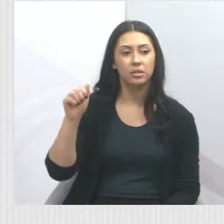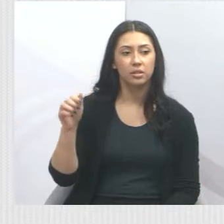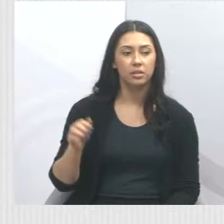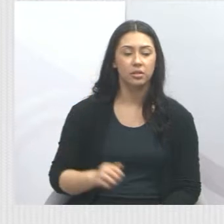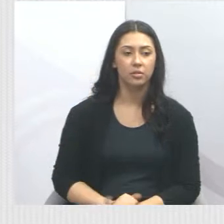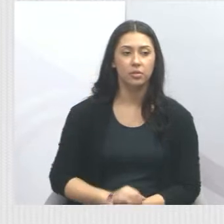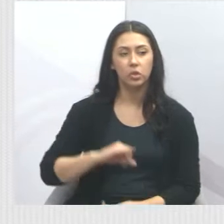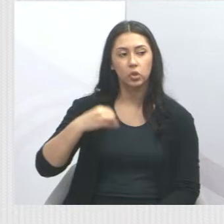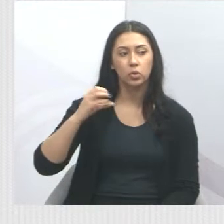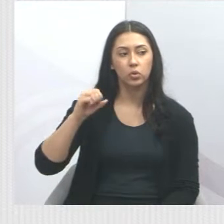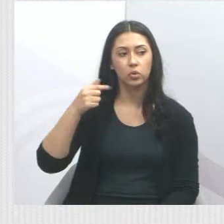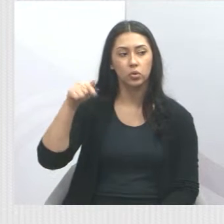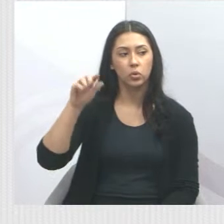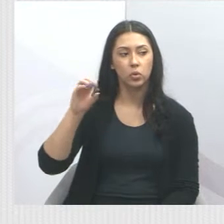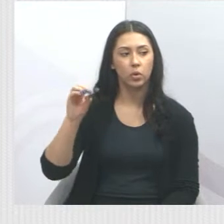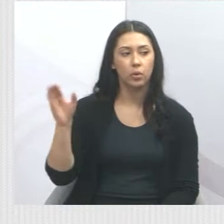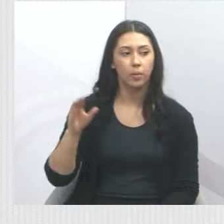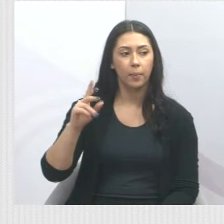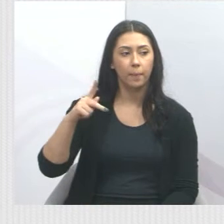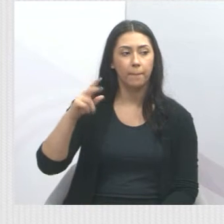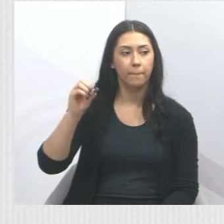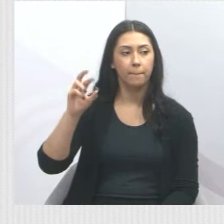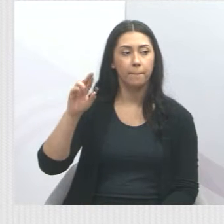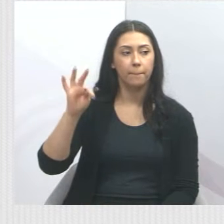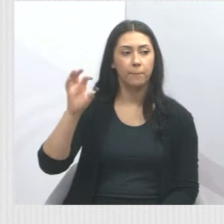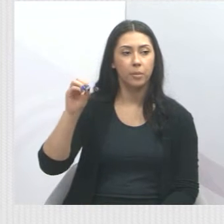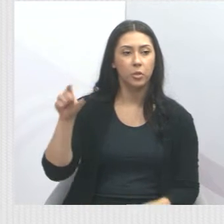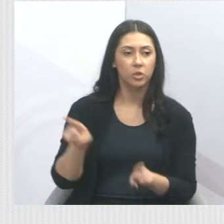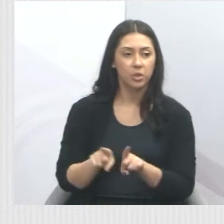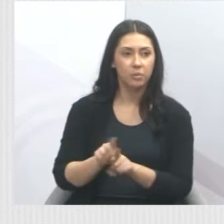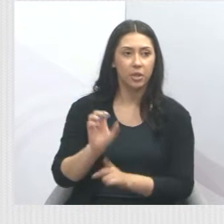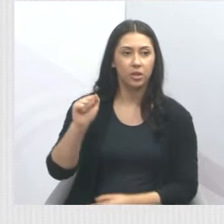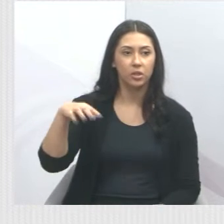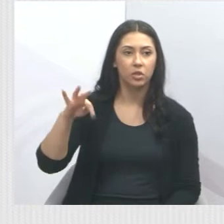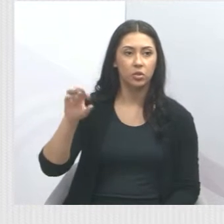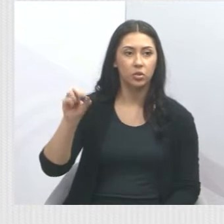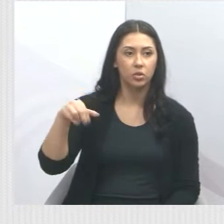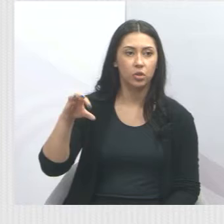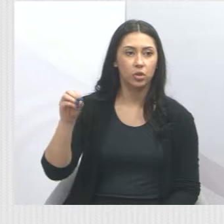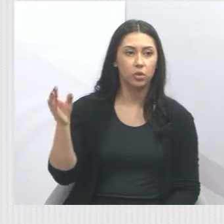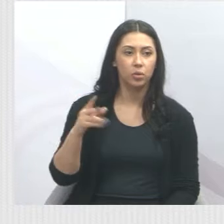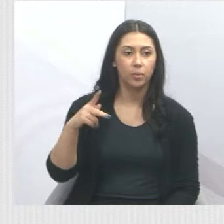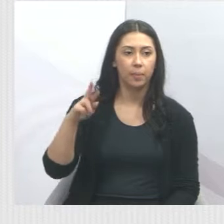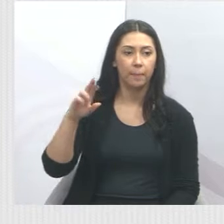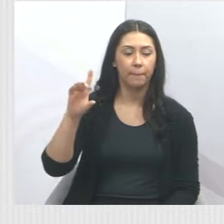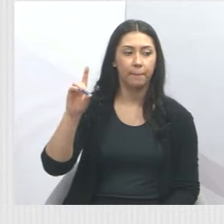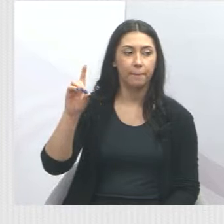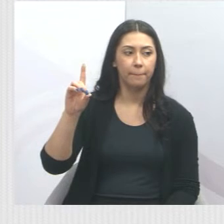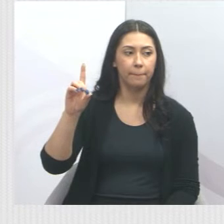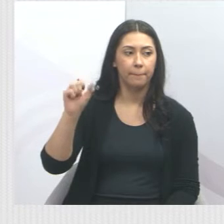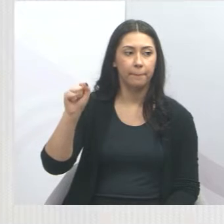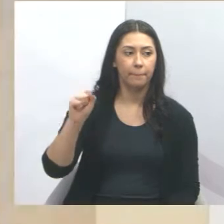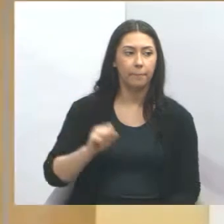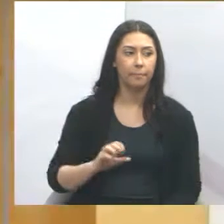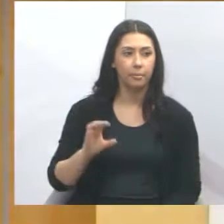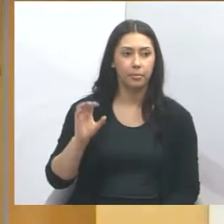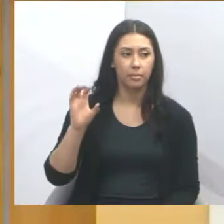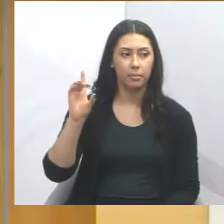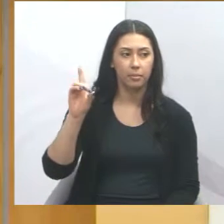da Rua João Porto e também lá na Rua Conselheiro Antônio Prado. Andamos, conversamos com muitas pessoas,